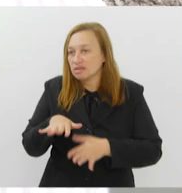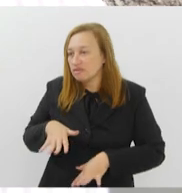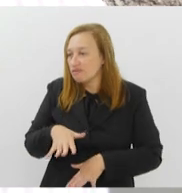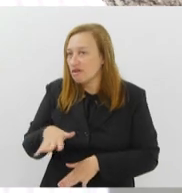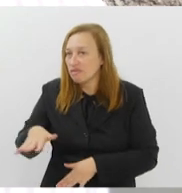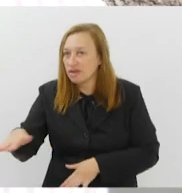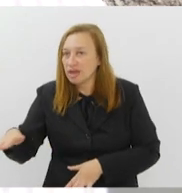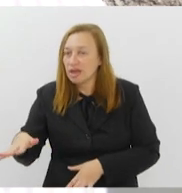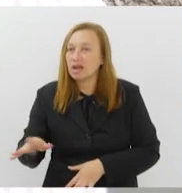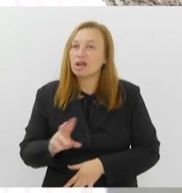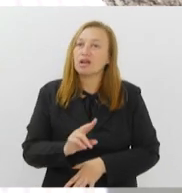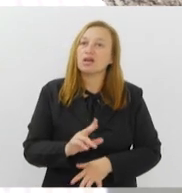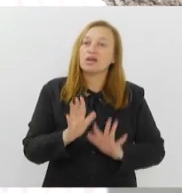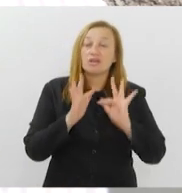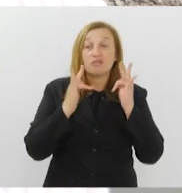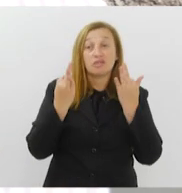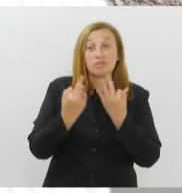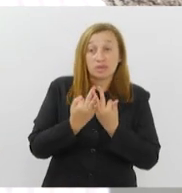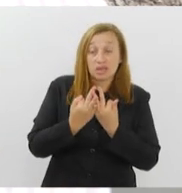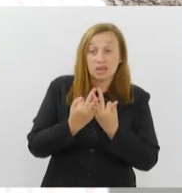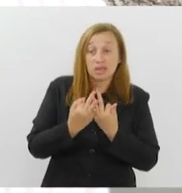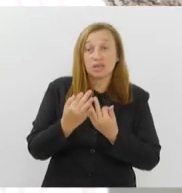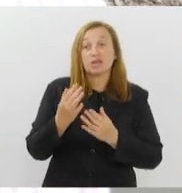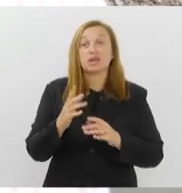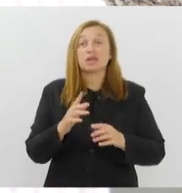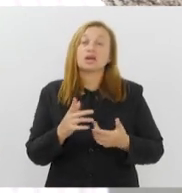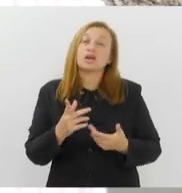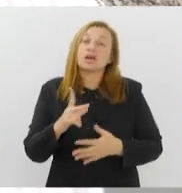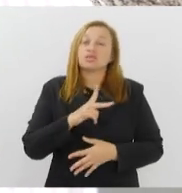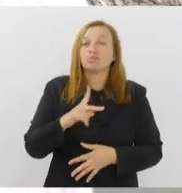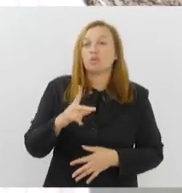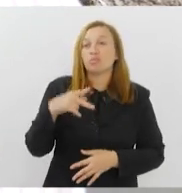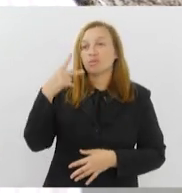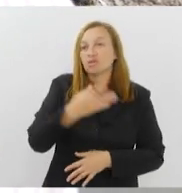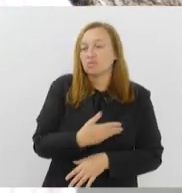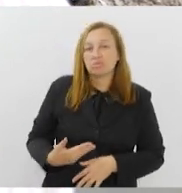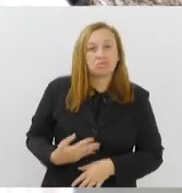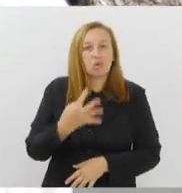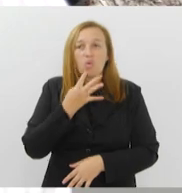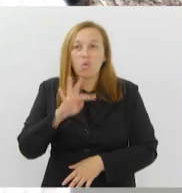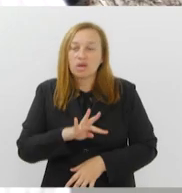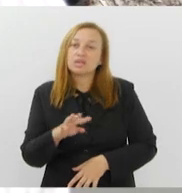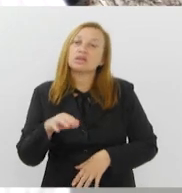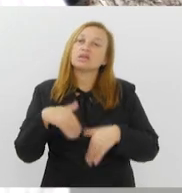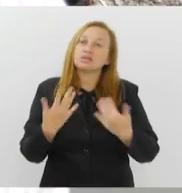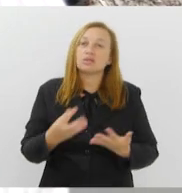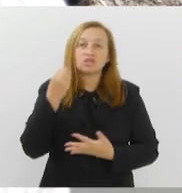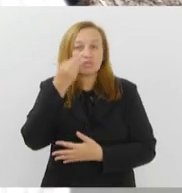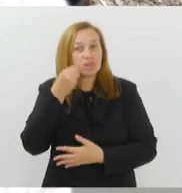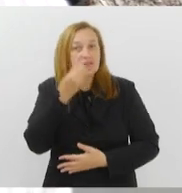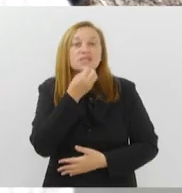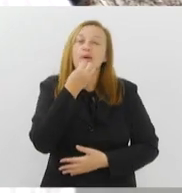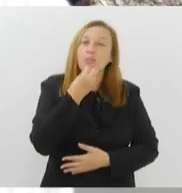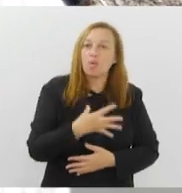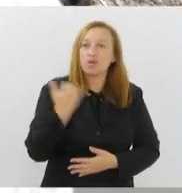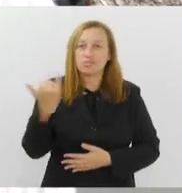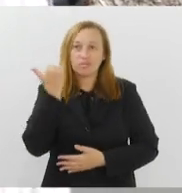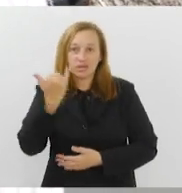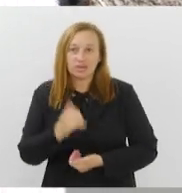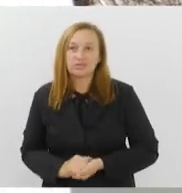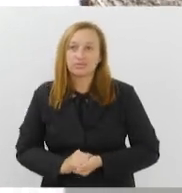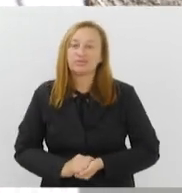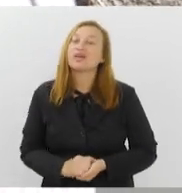famílias que às vezes as próprias políticas até desconheciam. Então, tem sido uma experiência boa e importante.